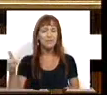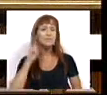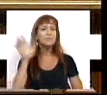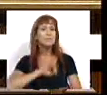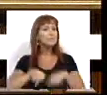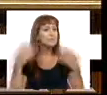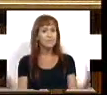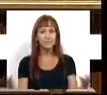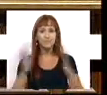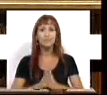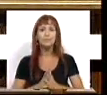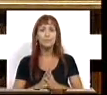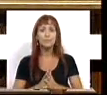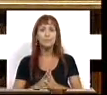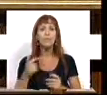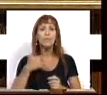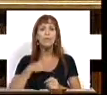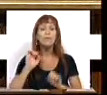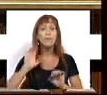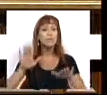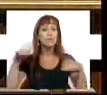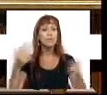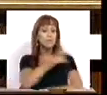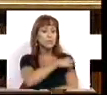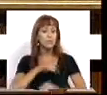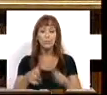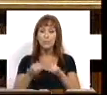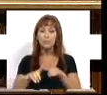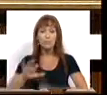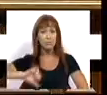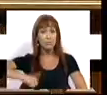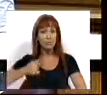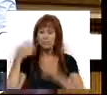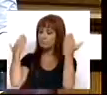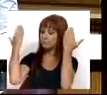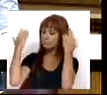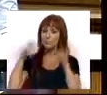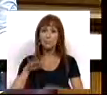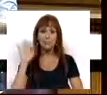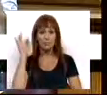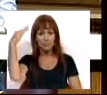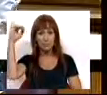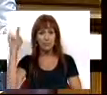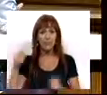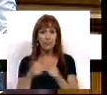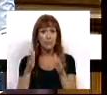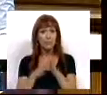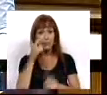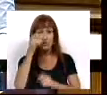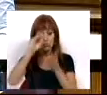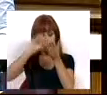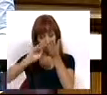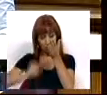Senhoras e senhores deputados, eu queria em primeiro lugar, em nome do Grupo Parlamentar nos Verdes, saudar a FENPROF e todos aqueles que